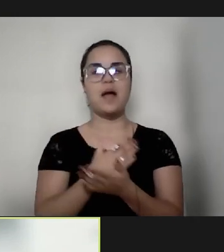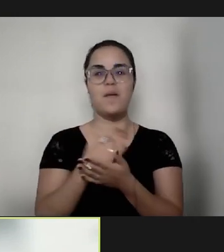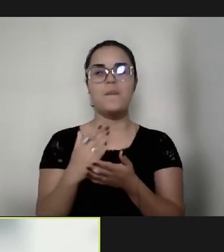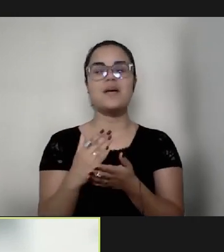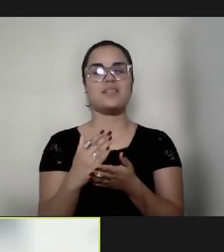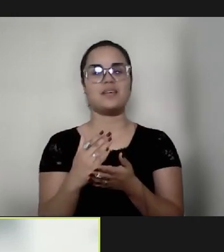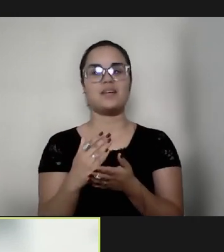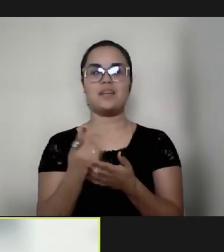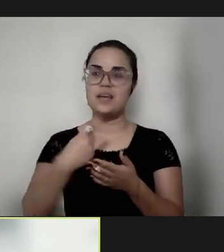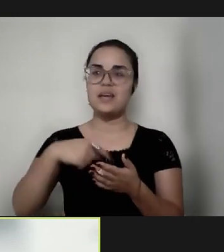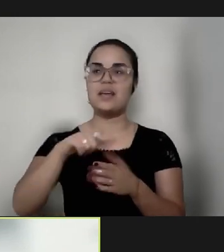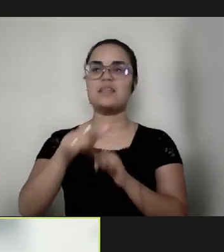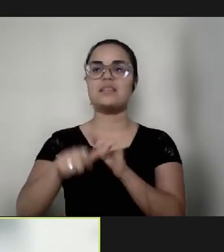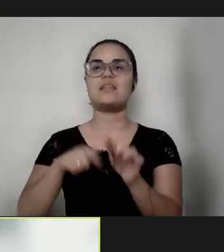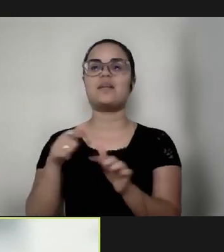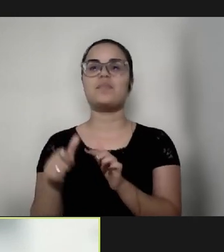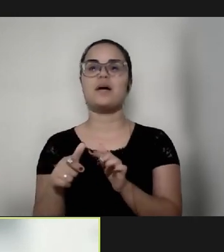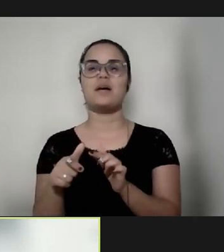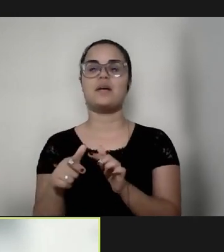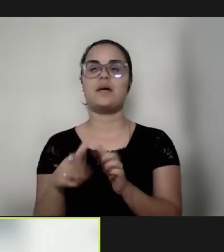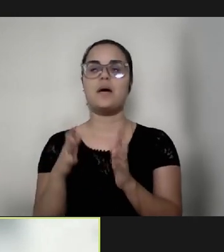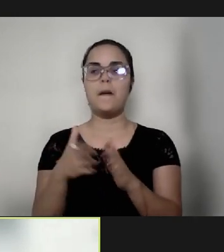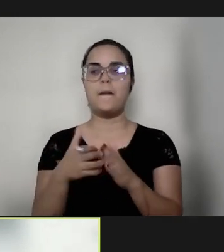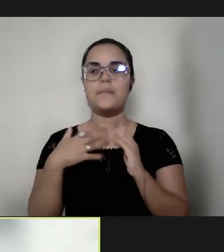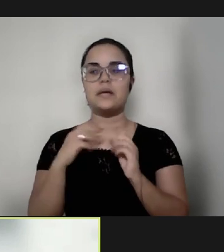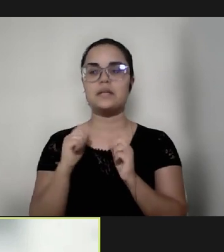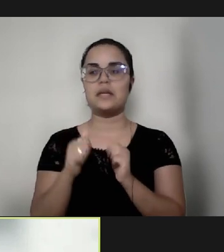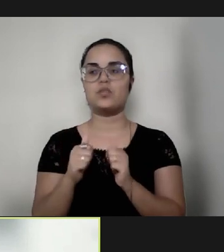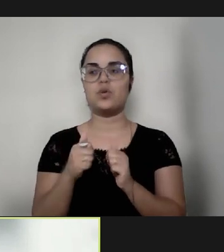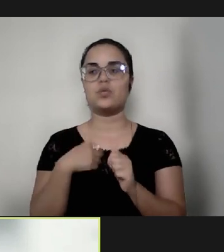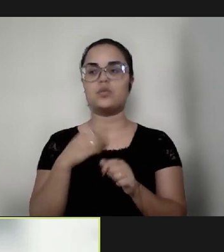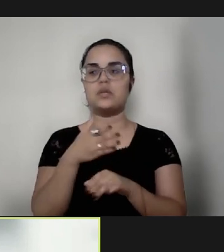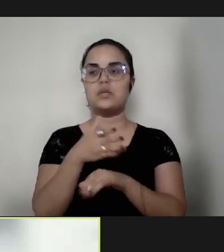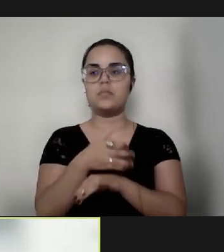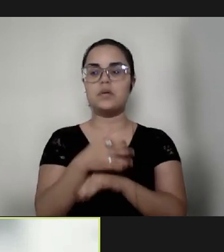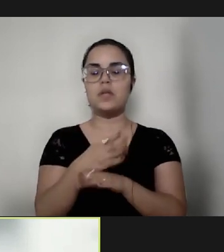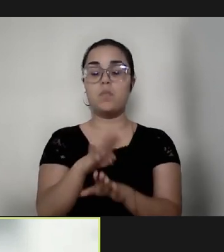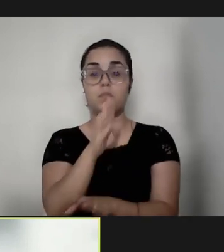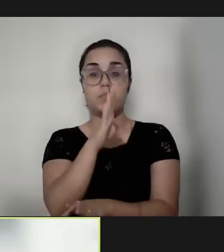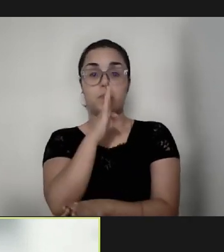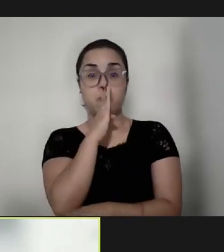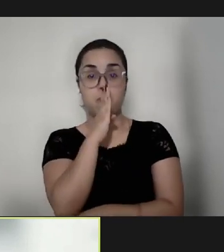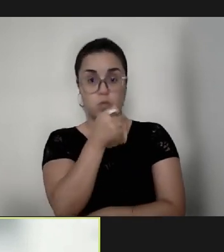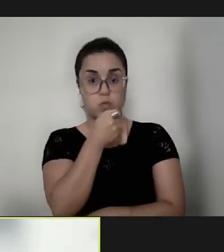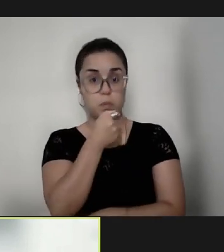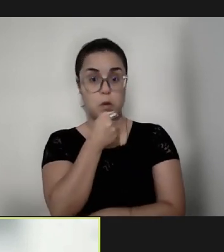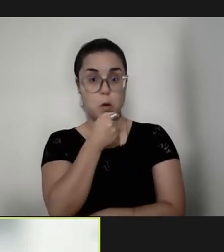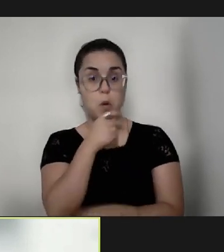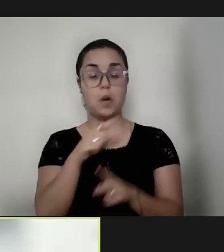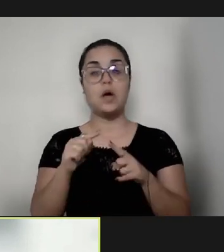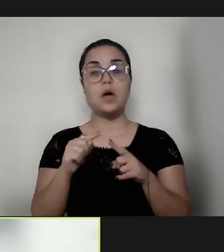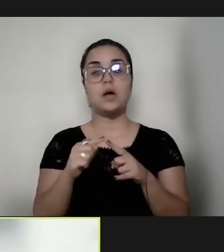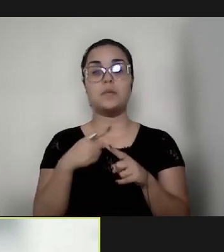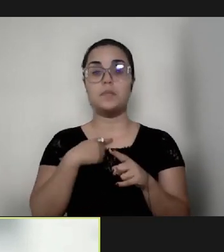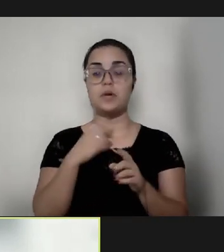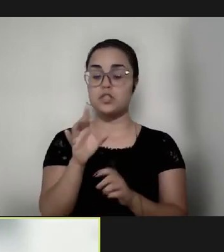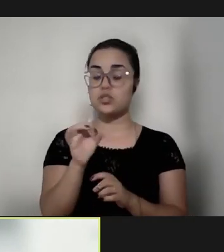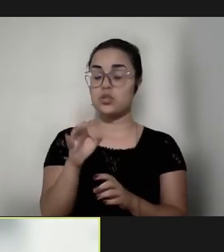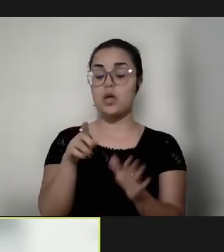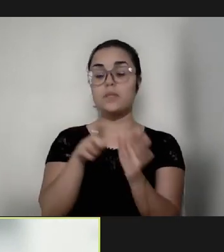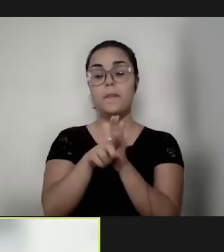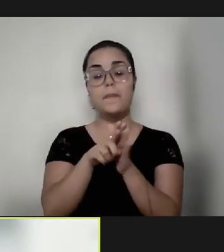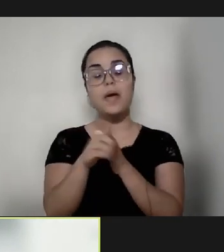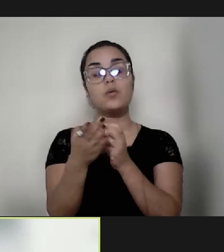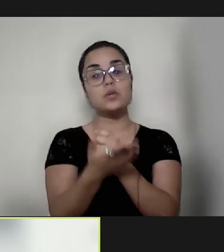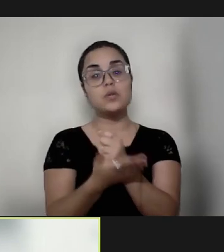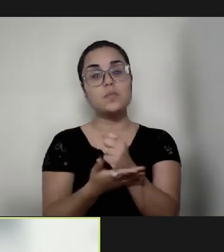a esse ciclo. Eu peço a todos os participantes que mantenham seus microfones no mudo e a gente vai deixar as perguntas para o final